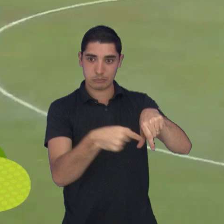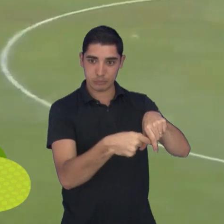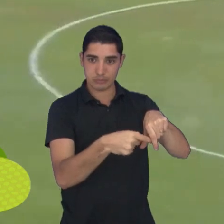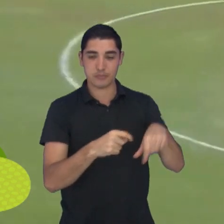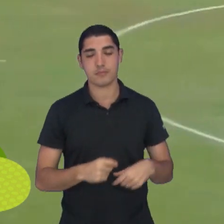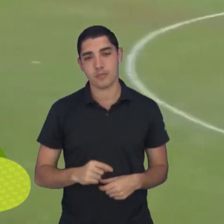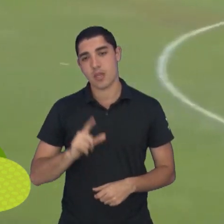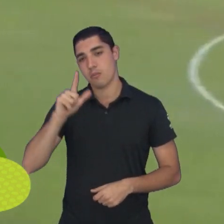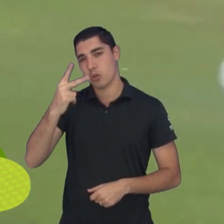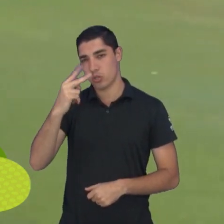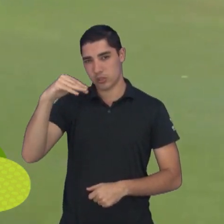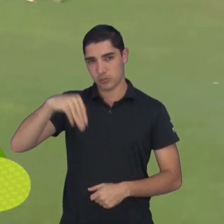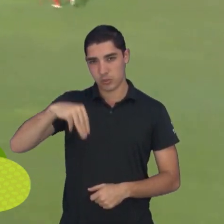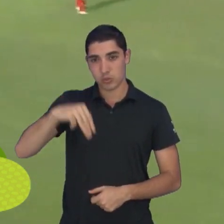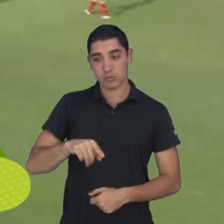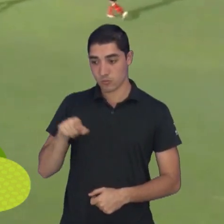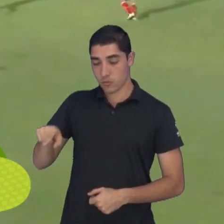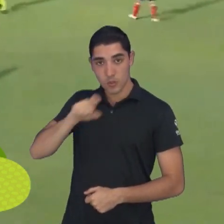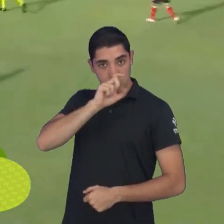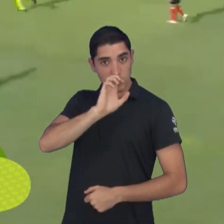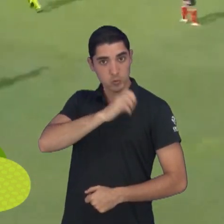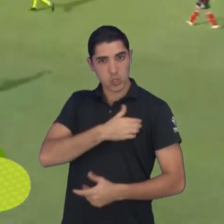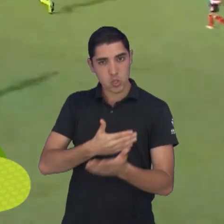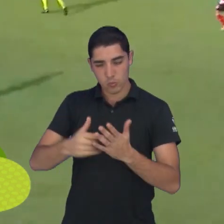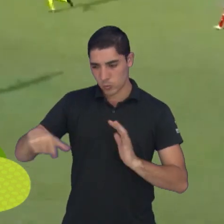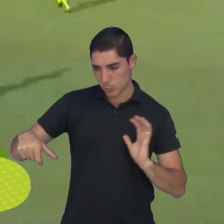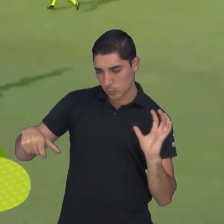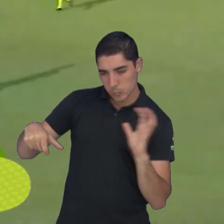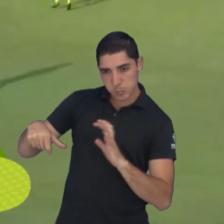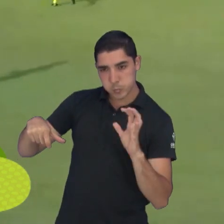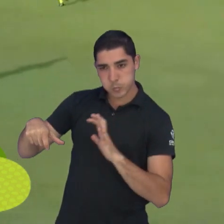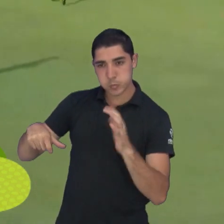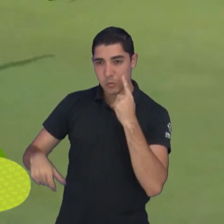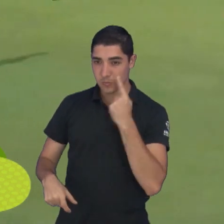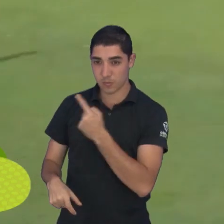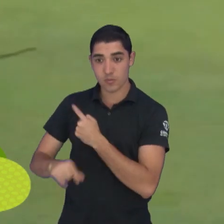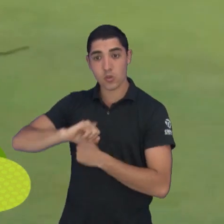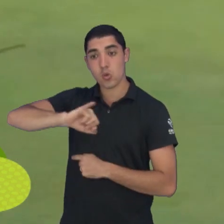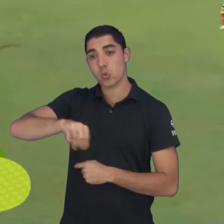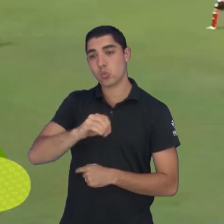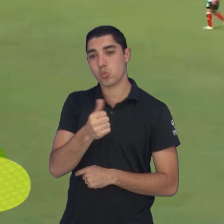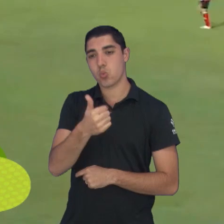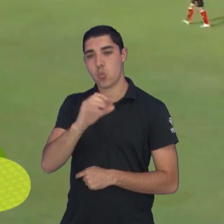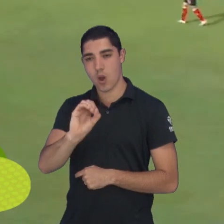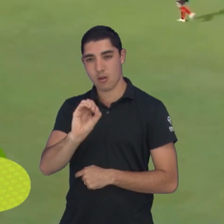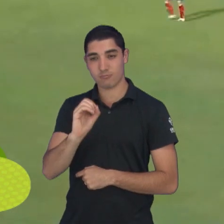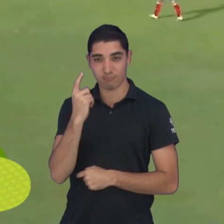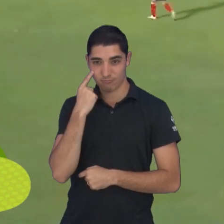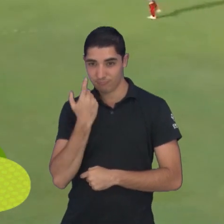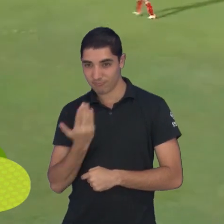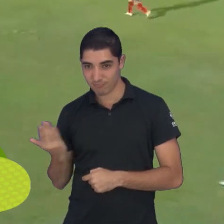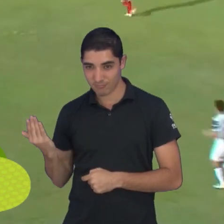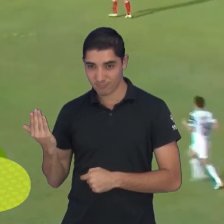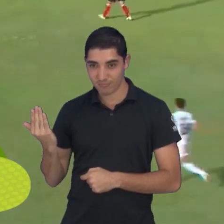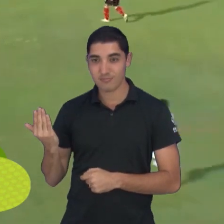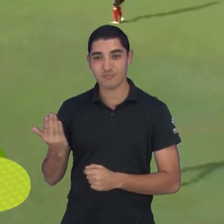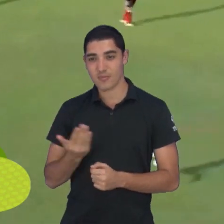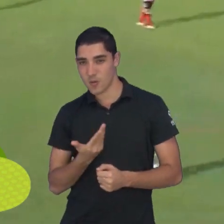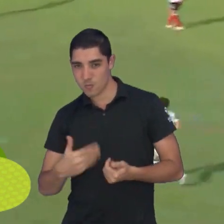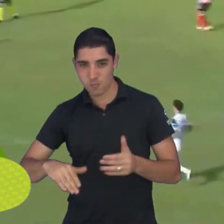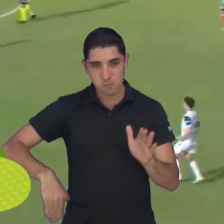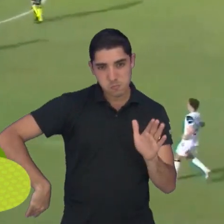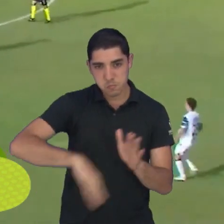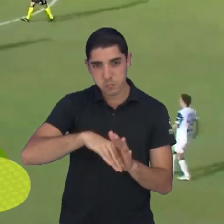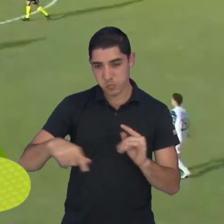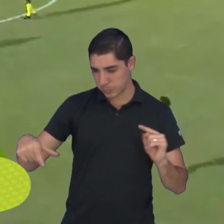Dois minutos depois, foi a vez da Águia chegar de forma perigosa com João Gabriel. O artilheiro recebeu na direita, foi trazendo